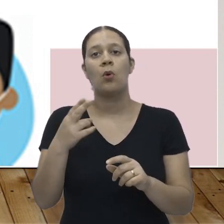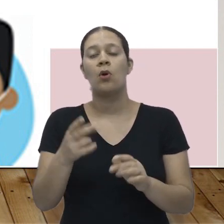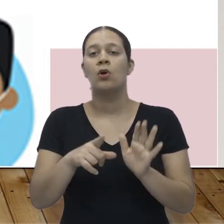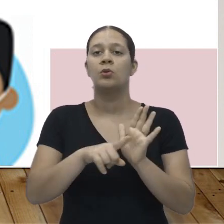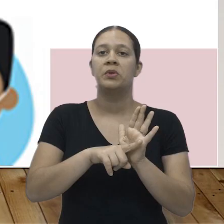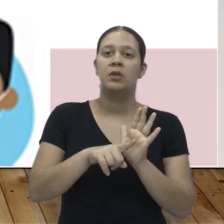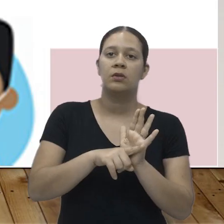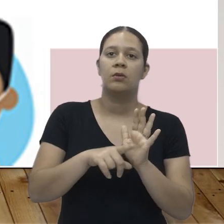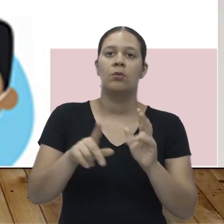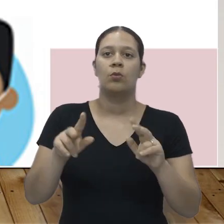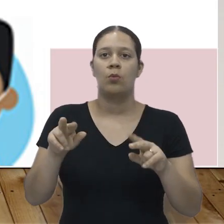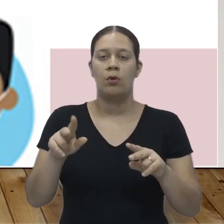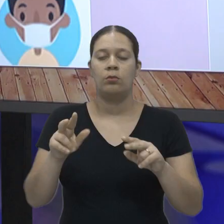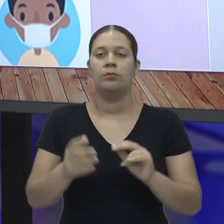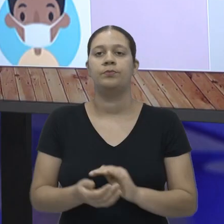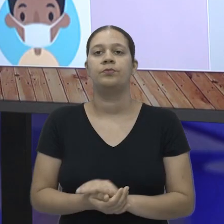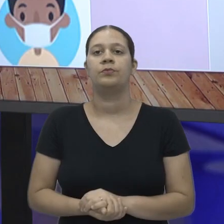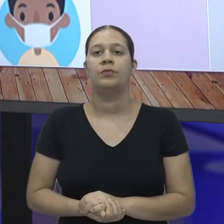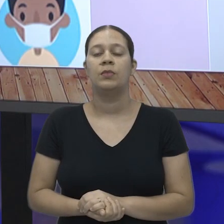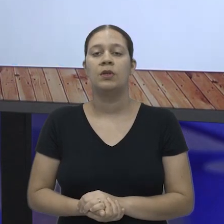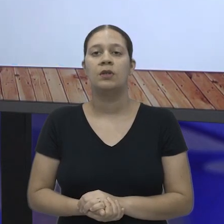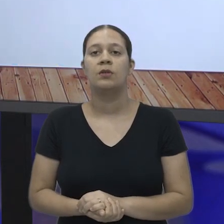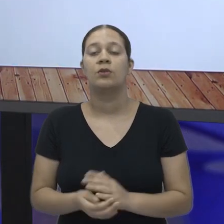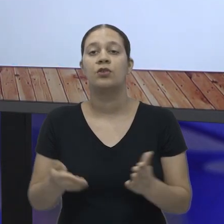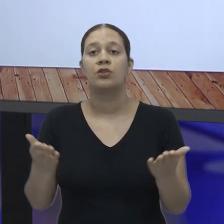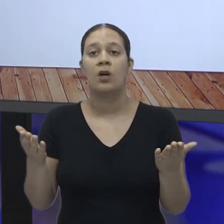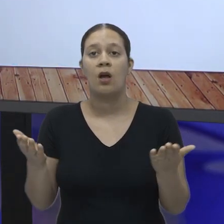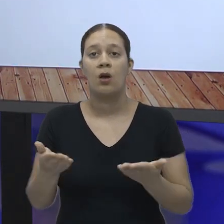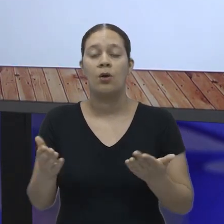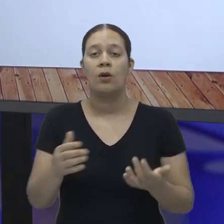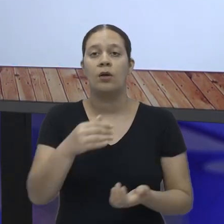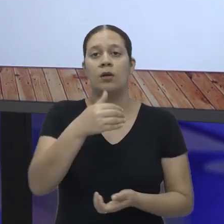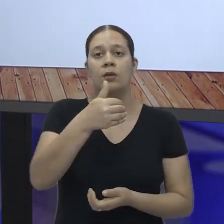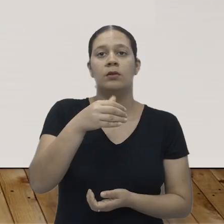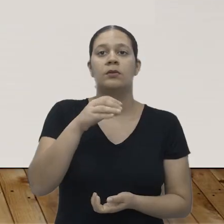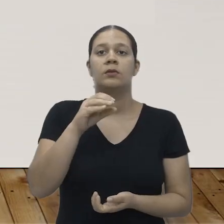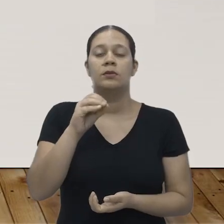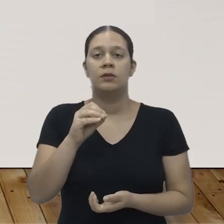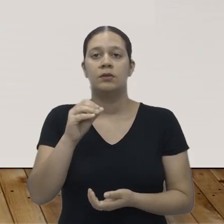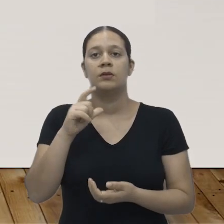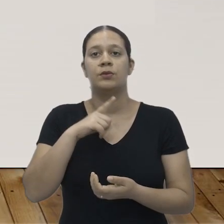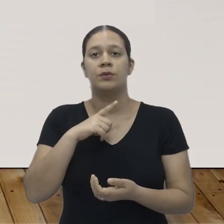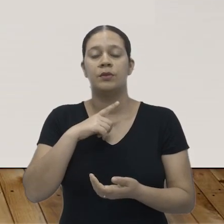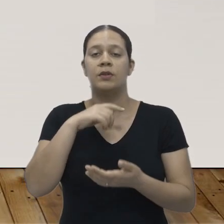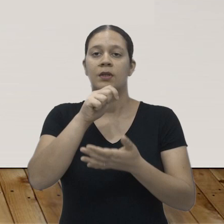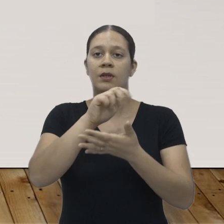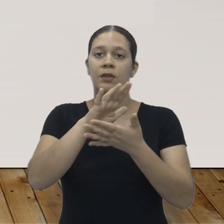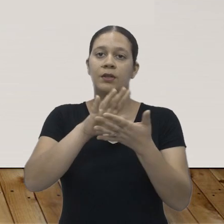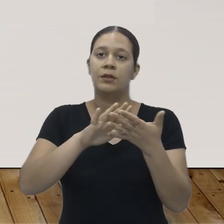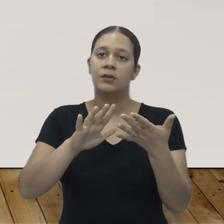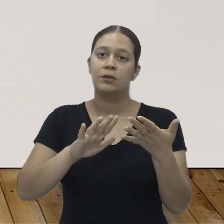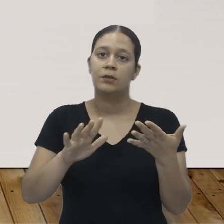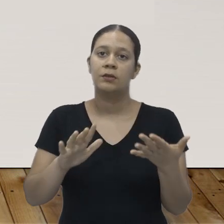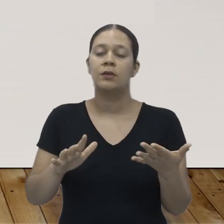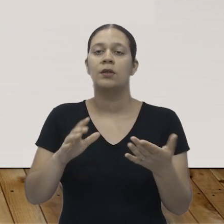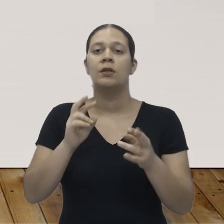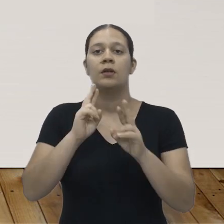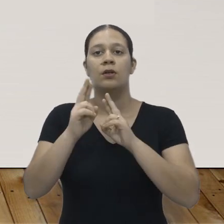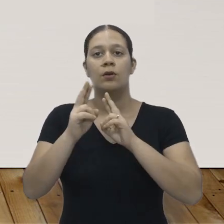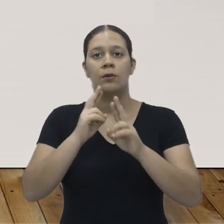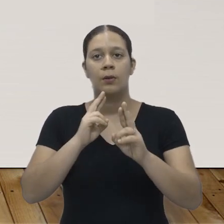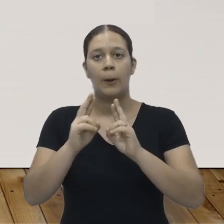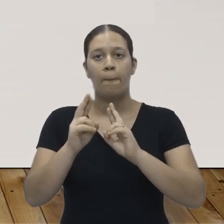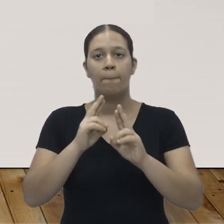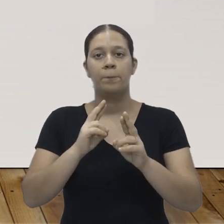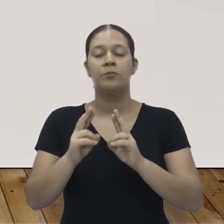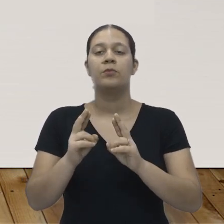é a subtração, que dá na mesma. Já no décimo, vem aqui algumas atividades complementares